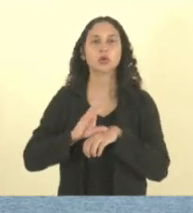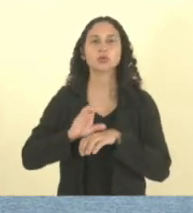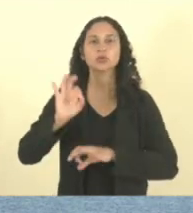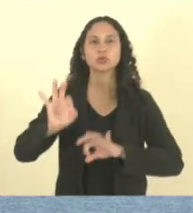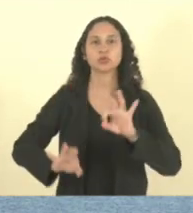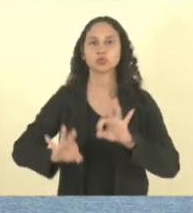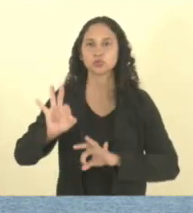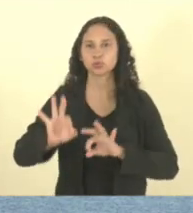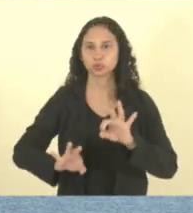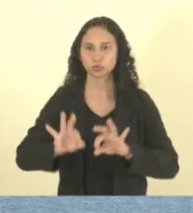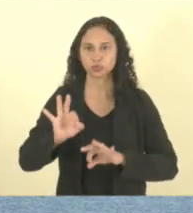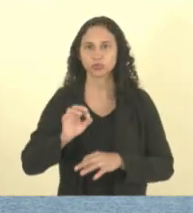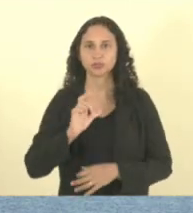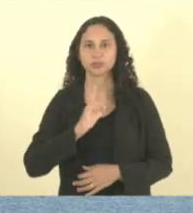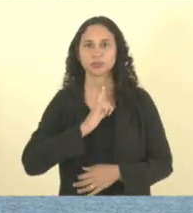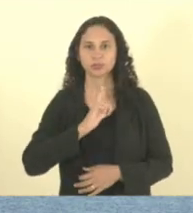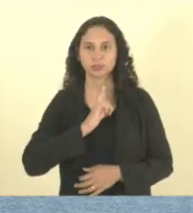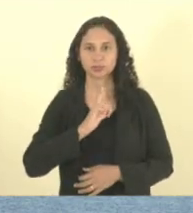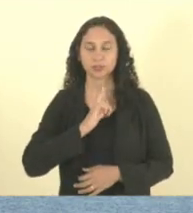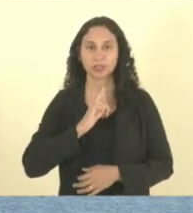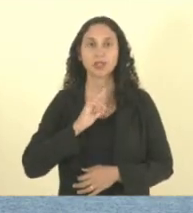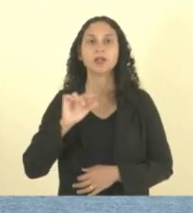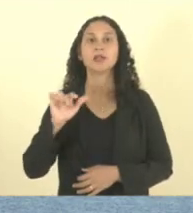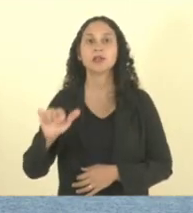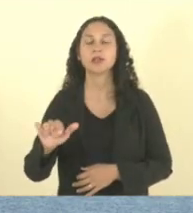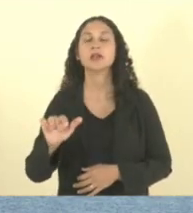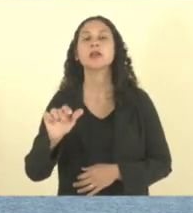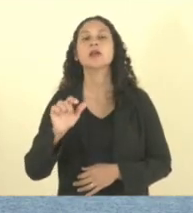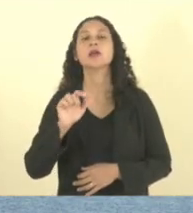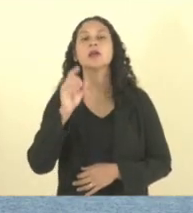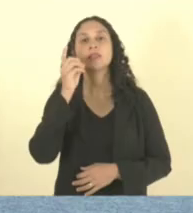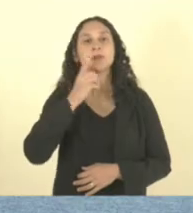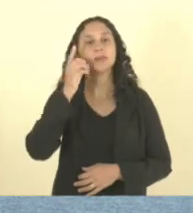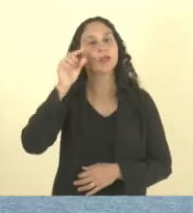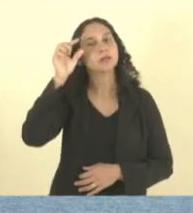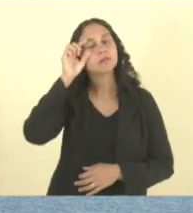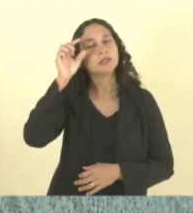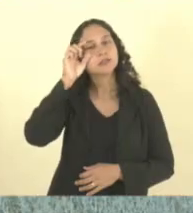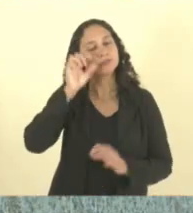O colegiado é presidido pelo deputado Mazinho dos Anjos. Acompanhe os trabalhos.